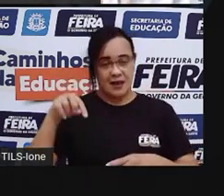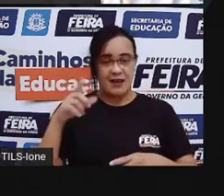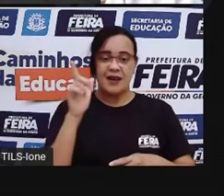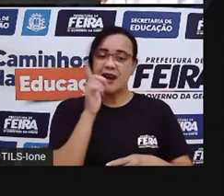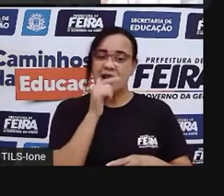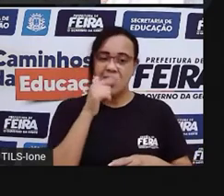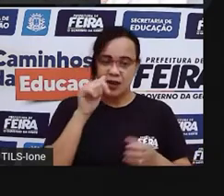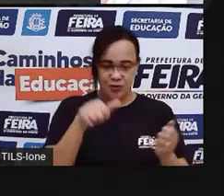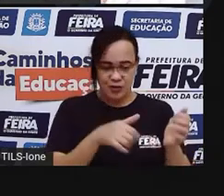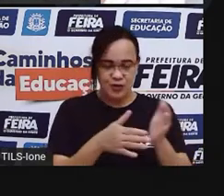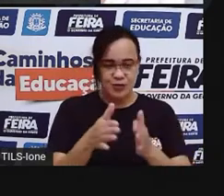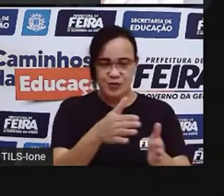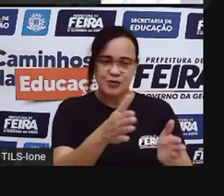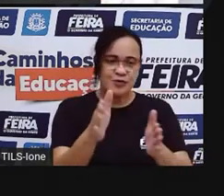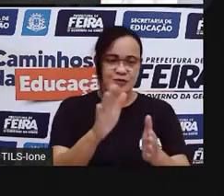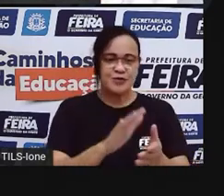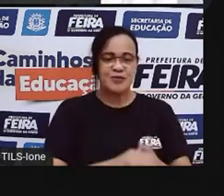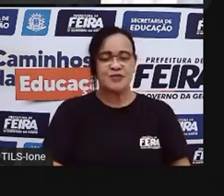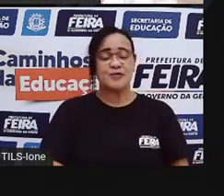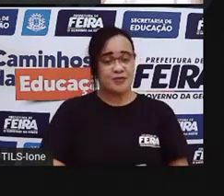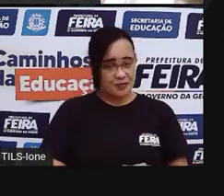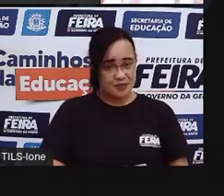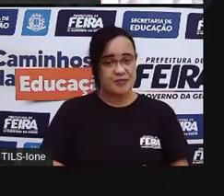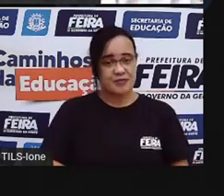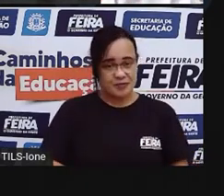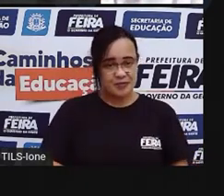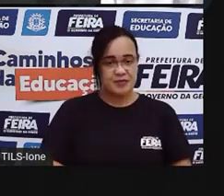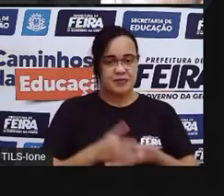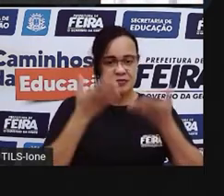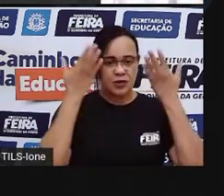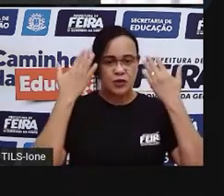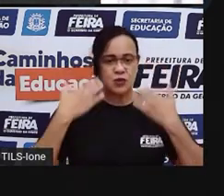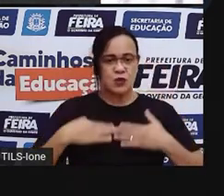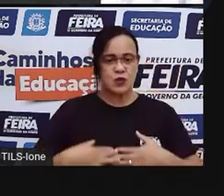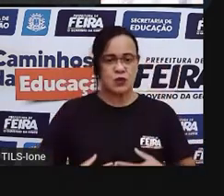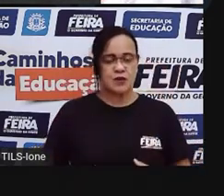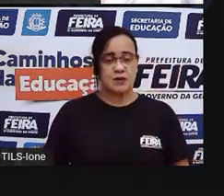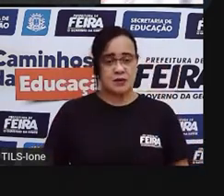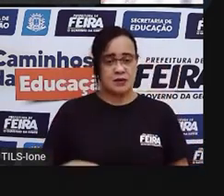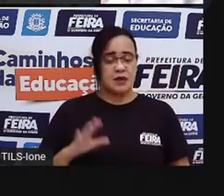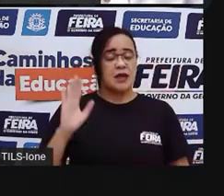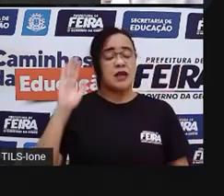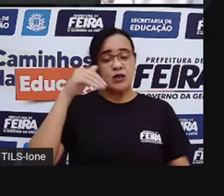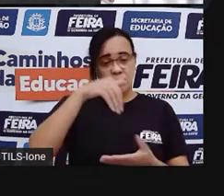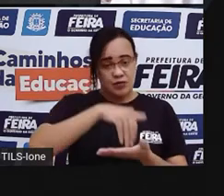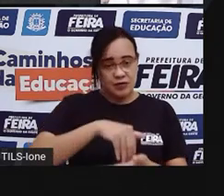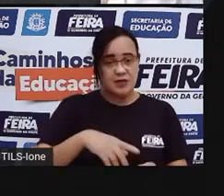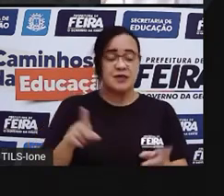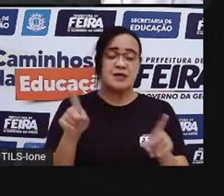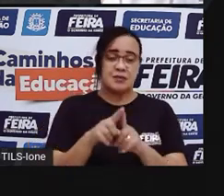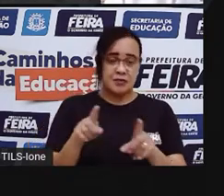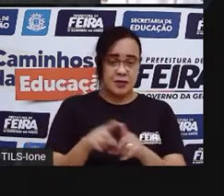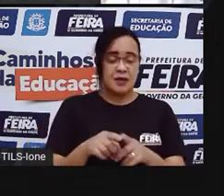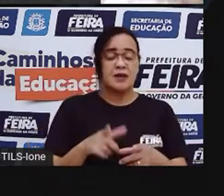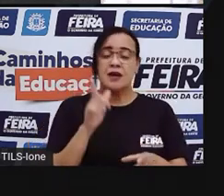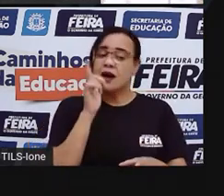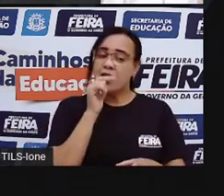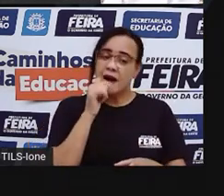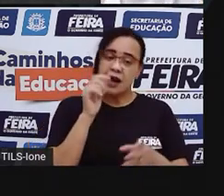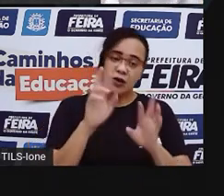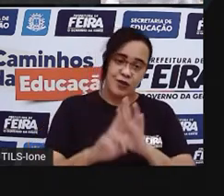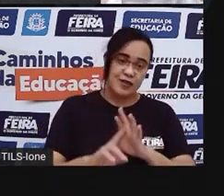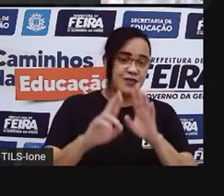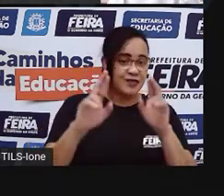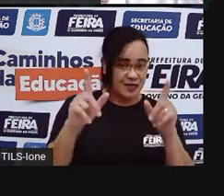você entrar no rio Né? Numa parte do rio Você se banhar nele Se você for para o final do rio A água Não vai ser a mesma Né? Vai ser